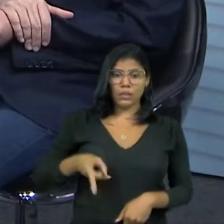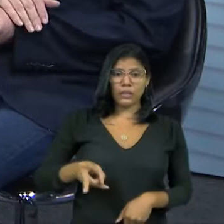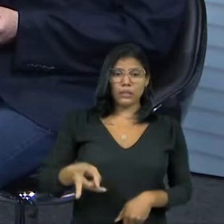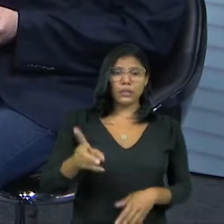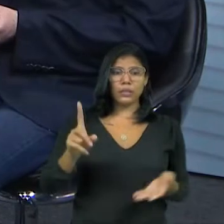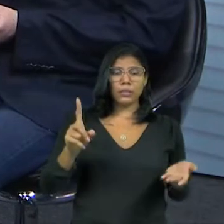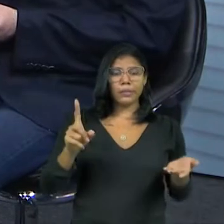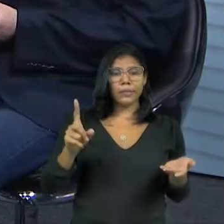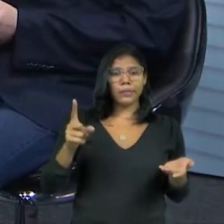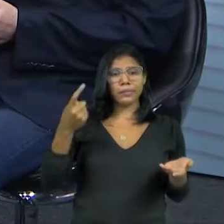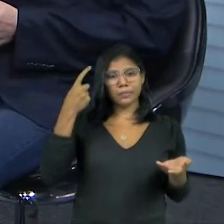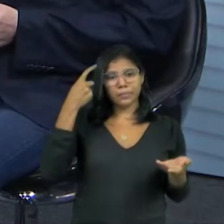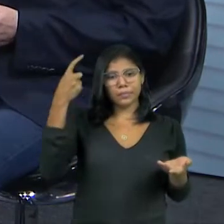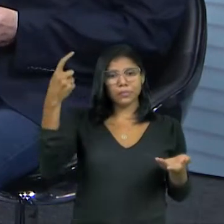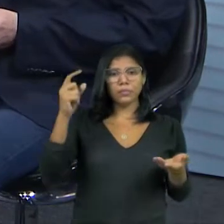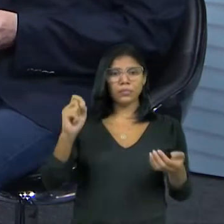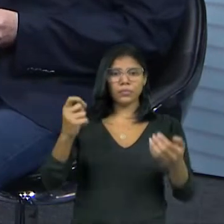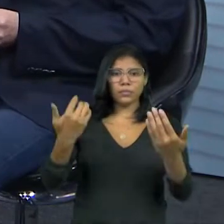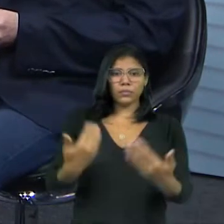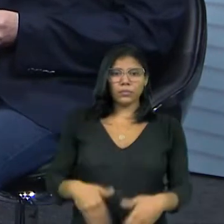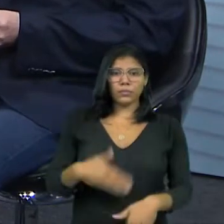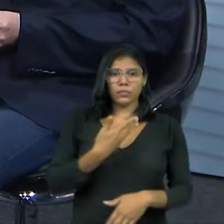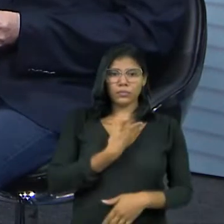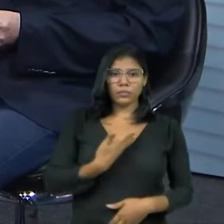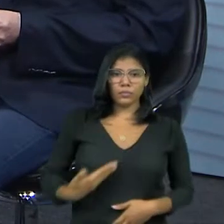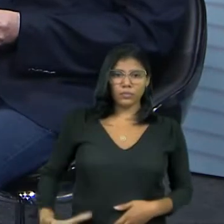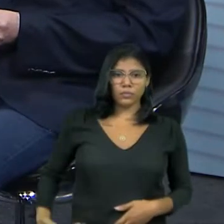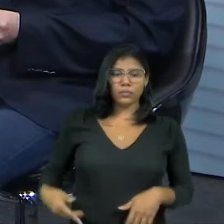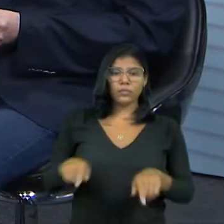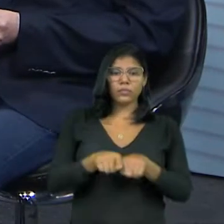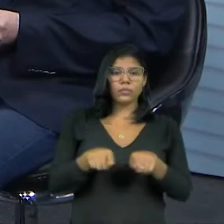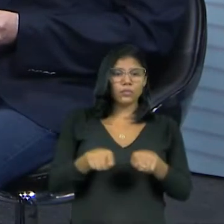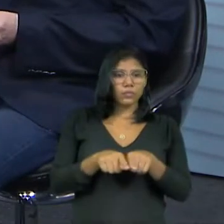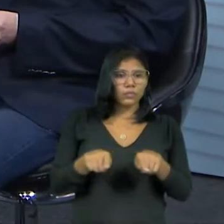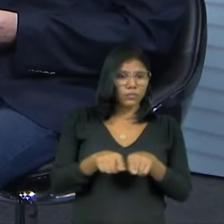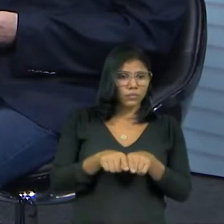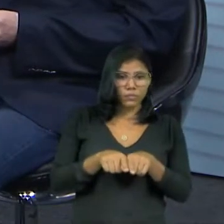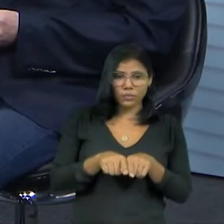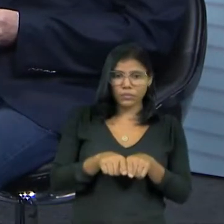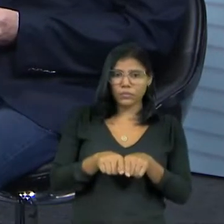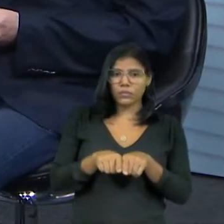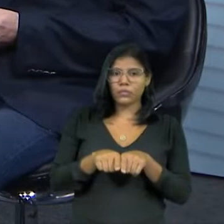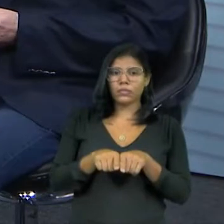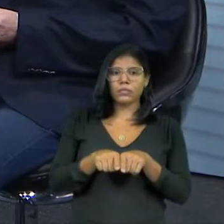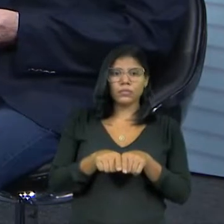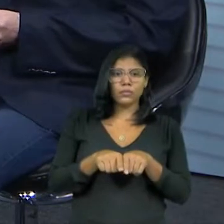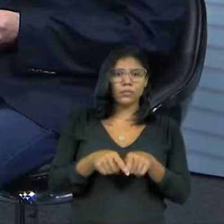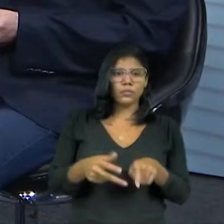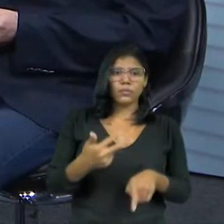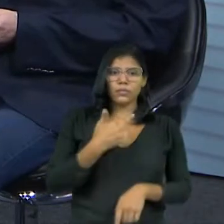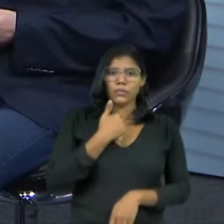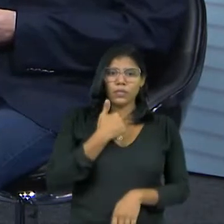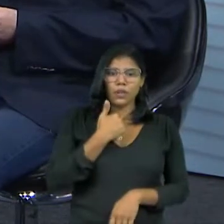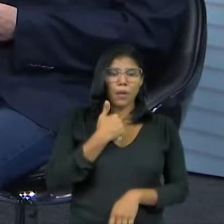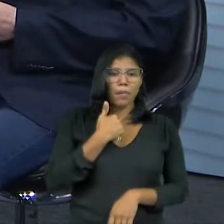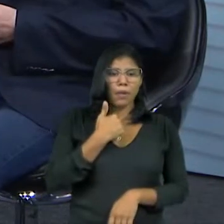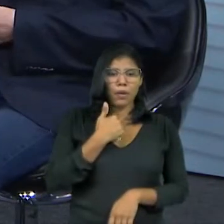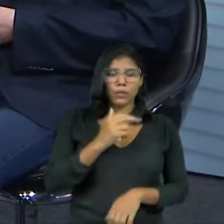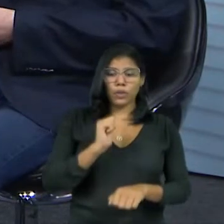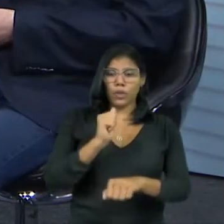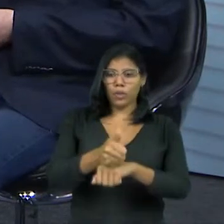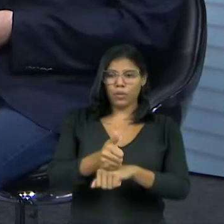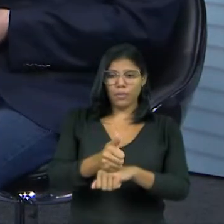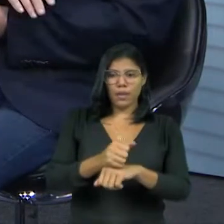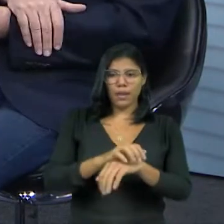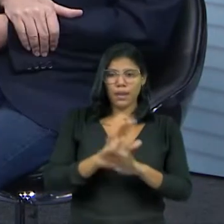questionamento sobre o concurso público. concurso público também, mesmo que esteja em andamento, não pode ser dada a nomeação